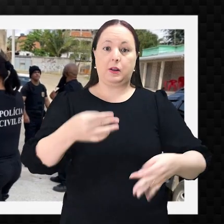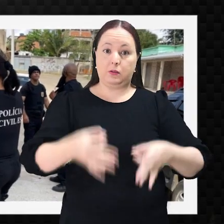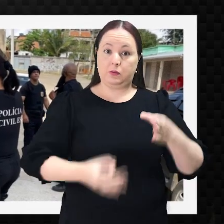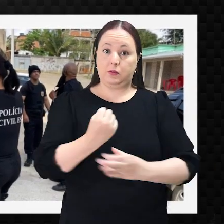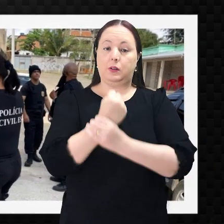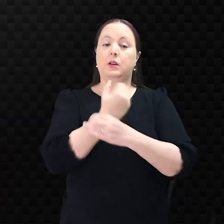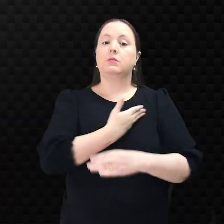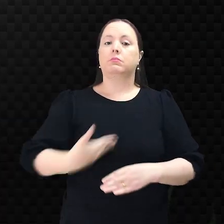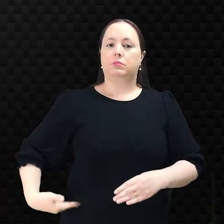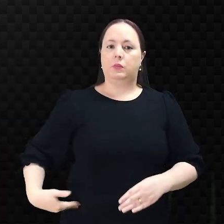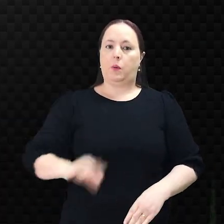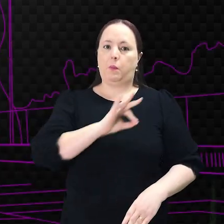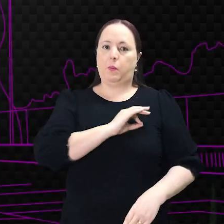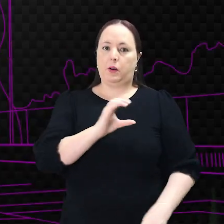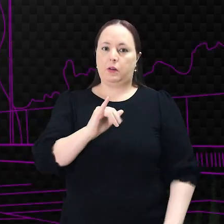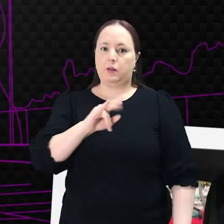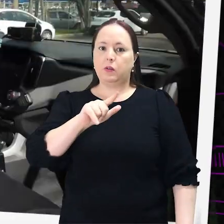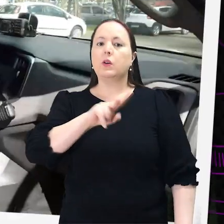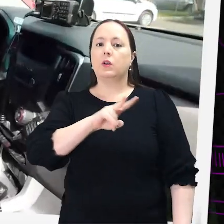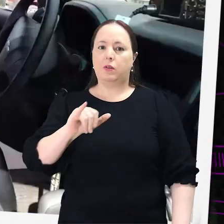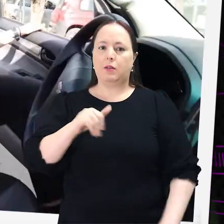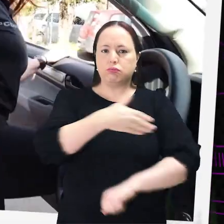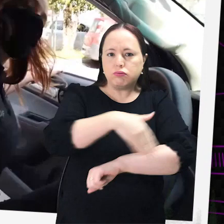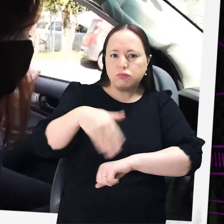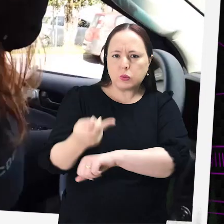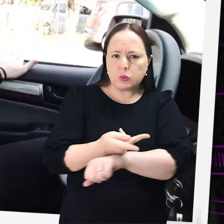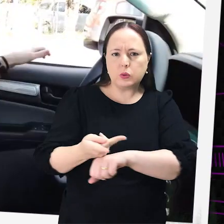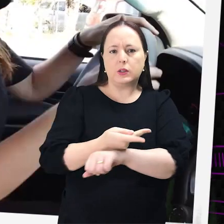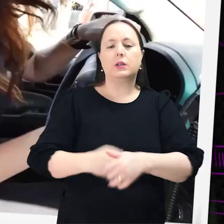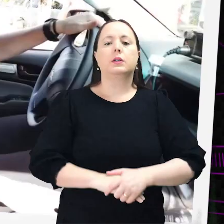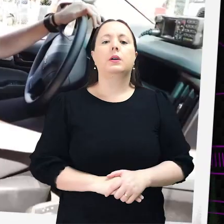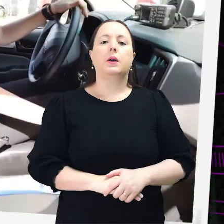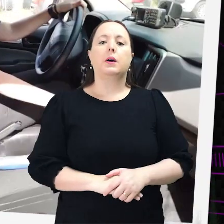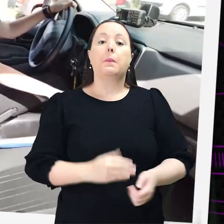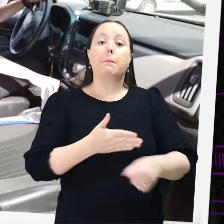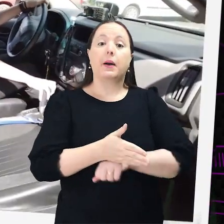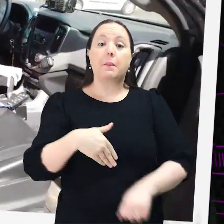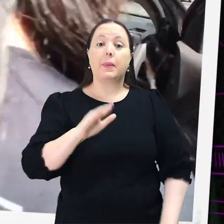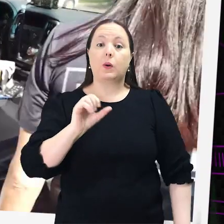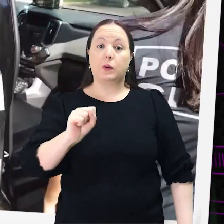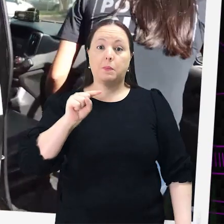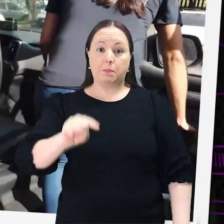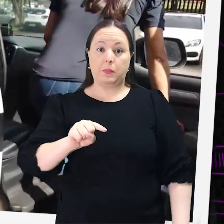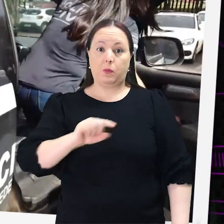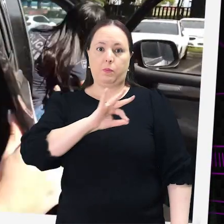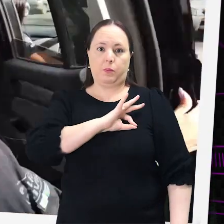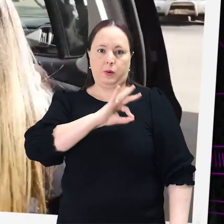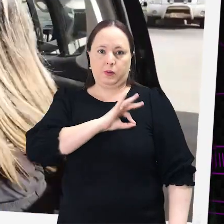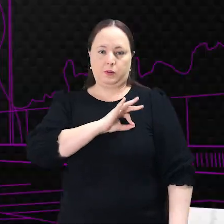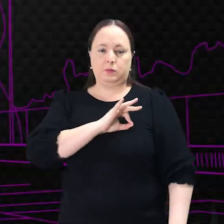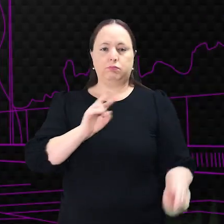Segurança Pública com as polícias civis vai às ruas. Com a participação de mais de 8 mil policiais, a Operação